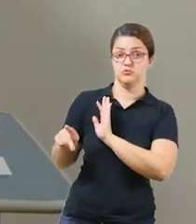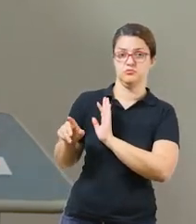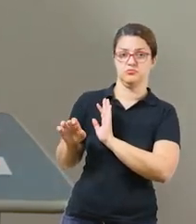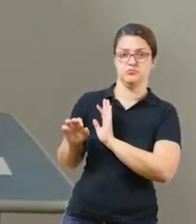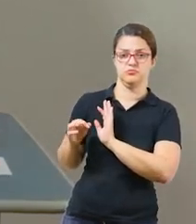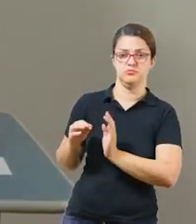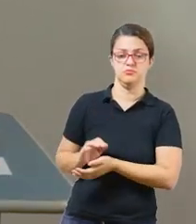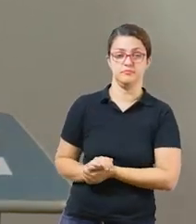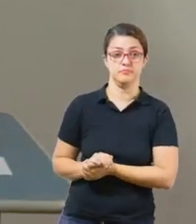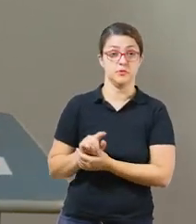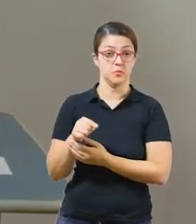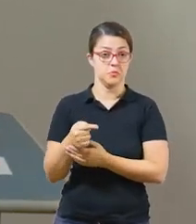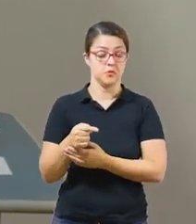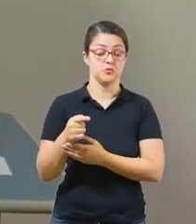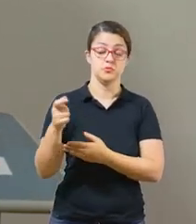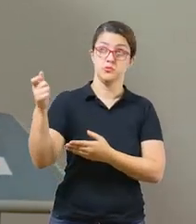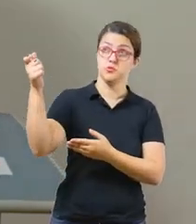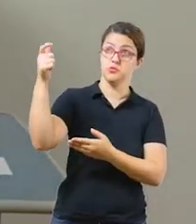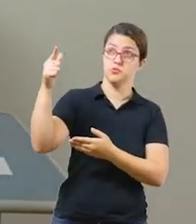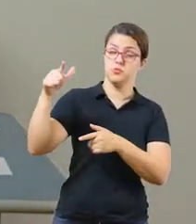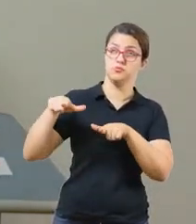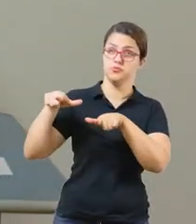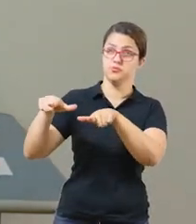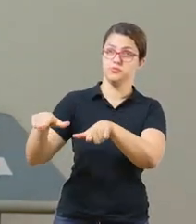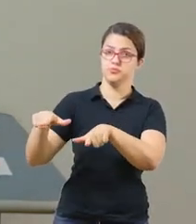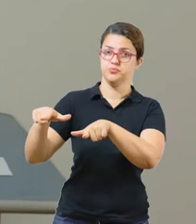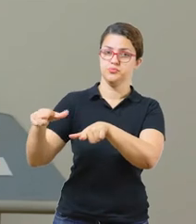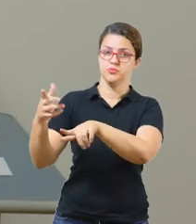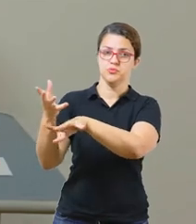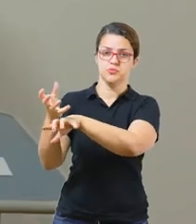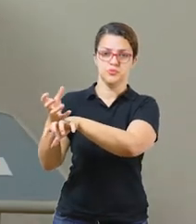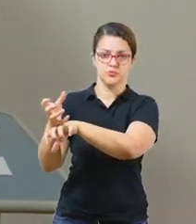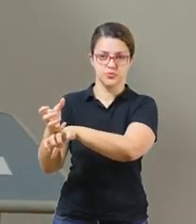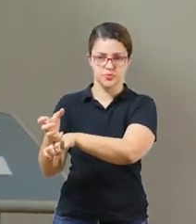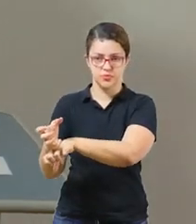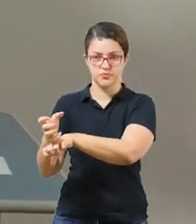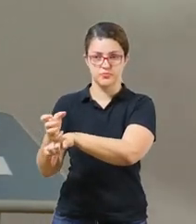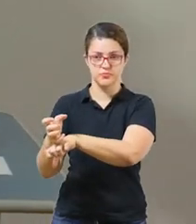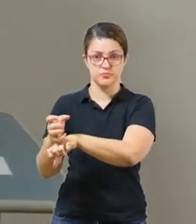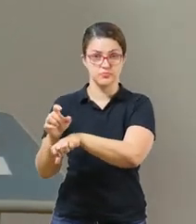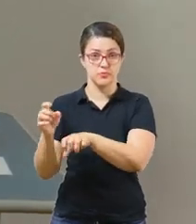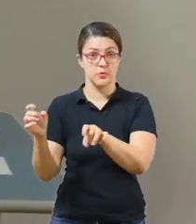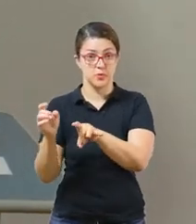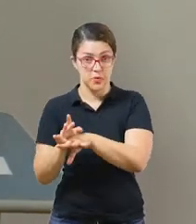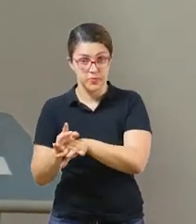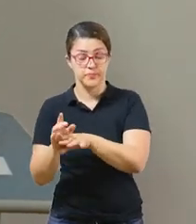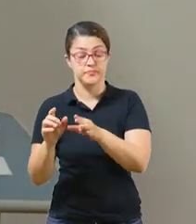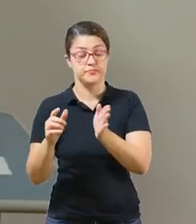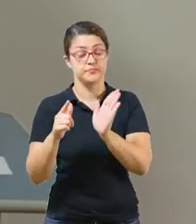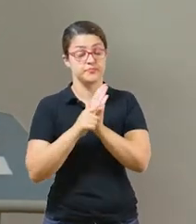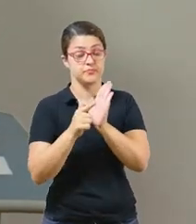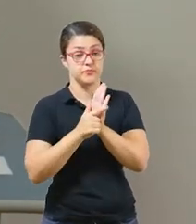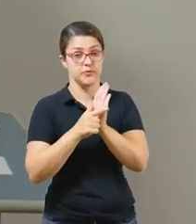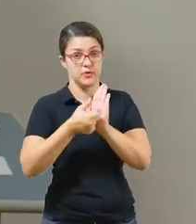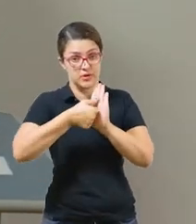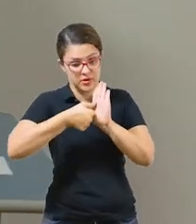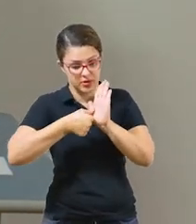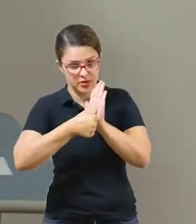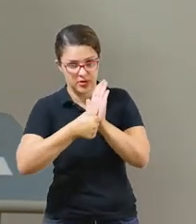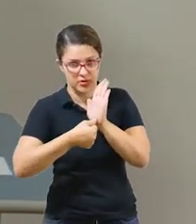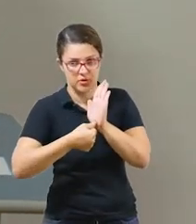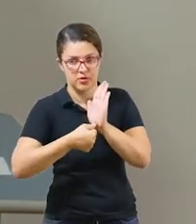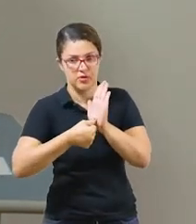Coloque no sol para secar. Depois que secar é só retirar a fita adesiva.